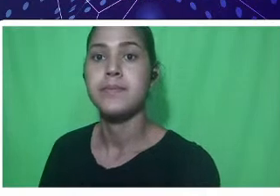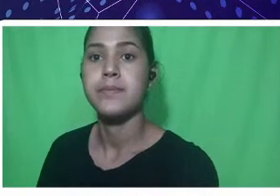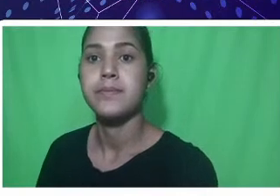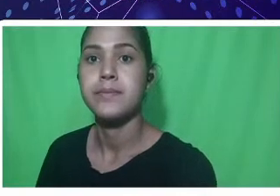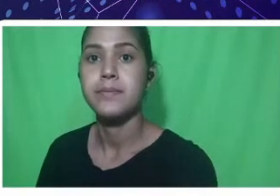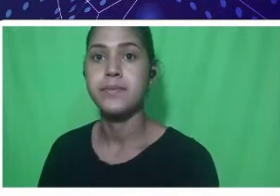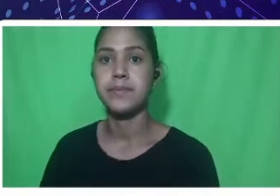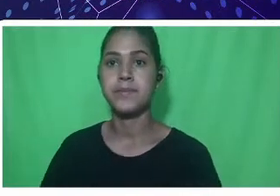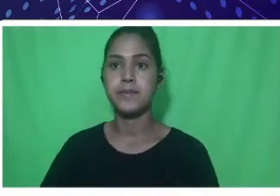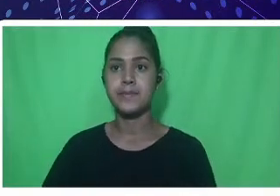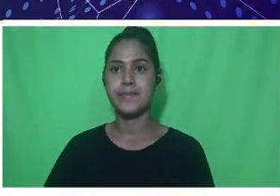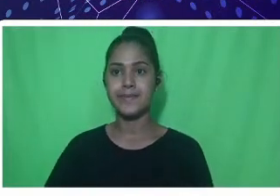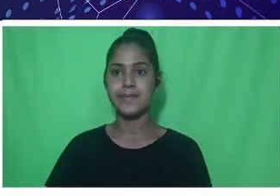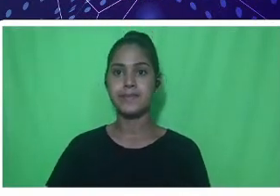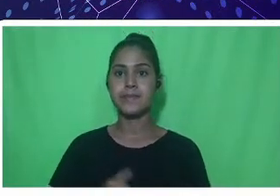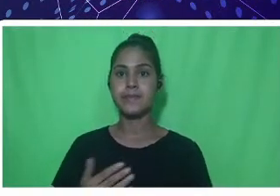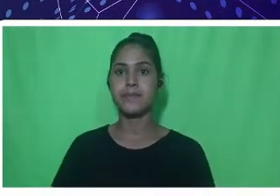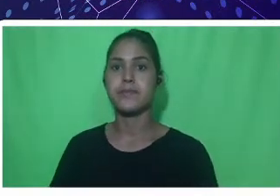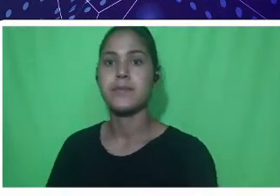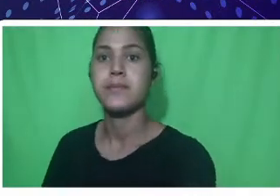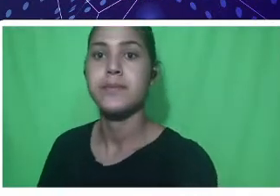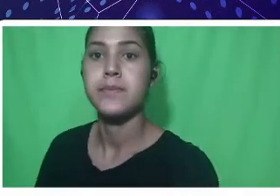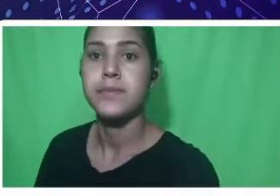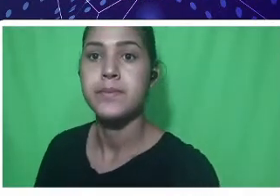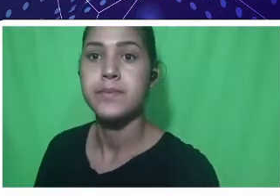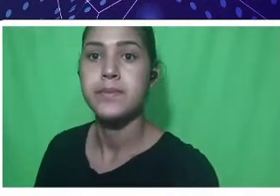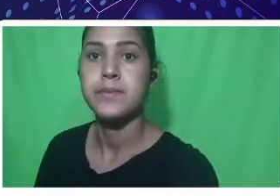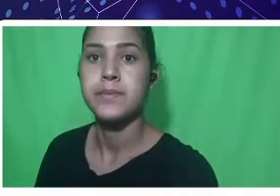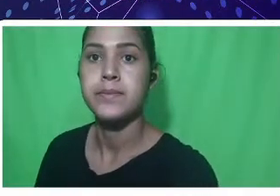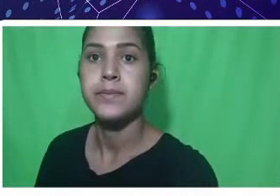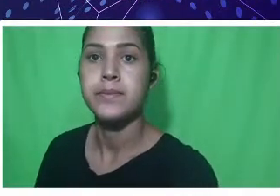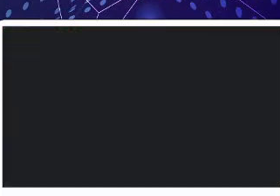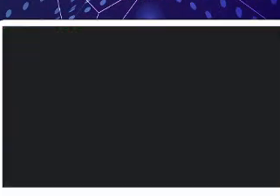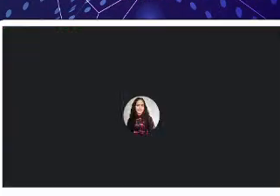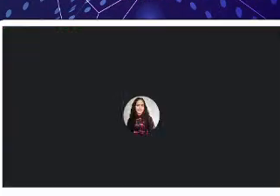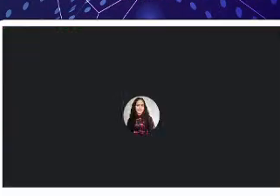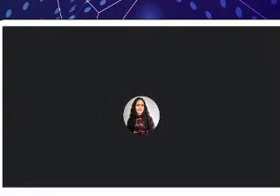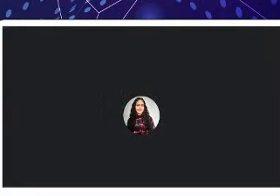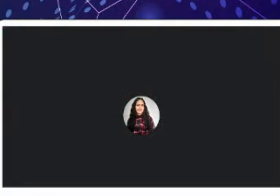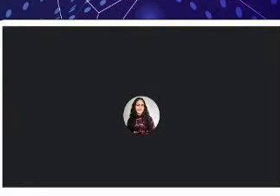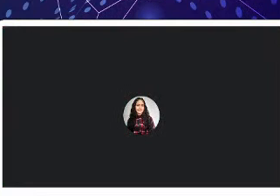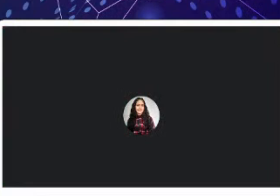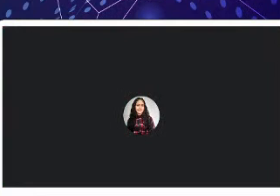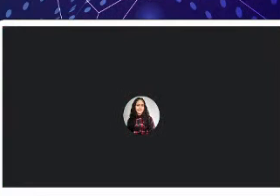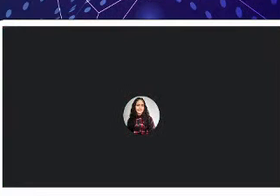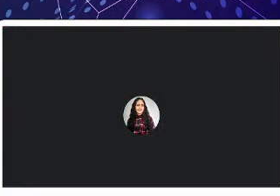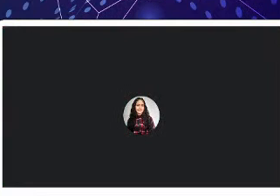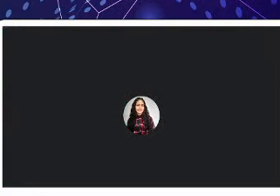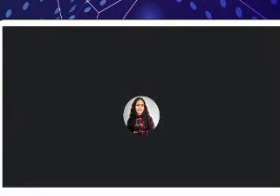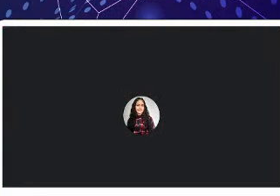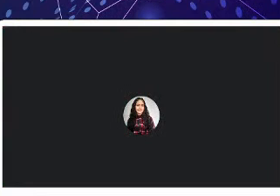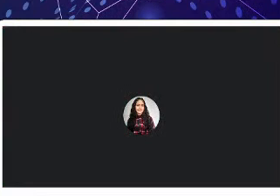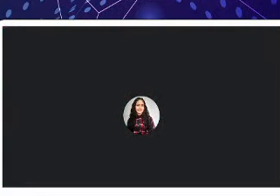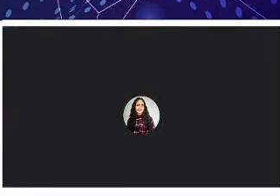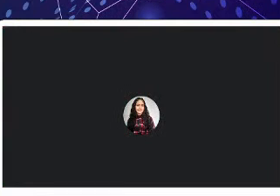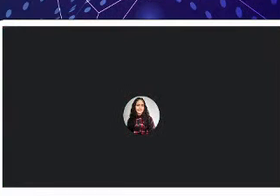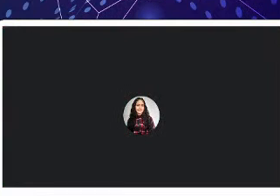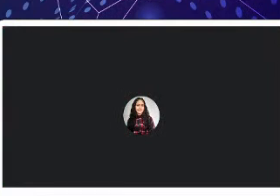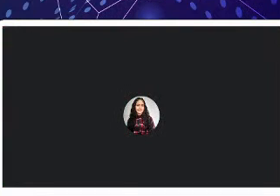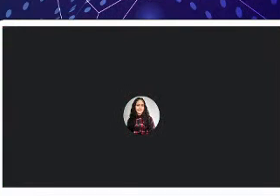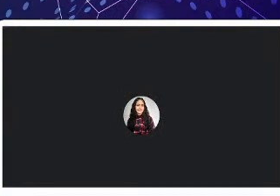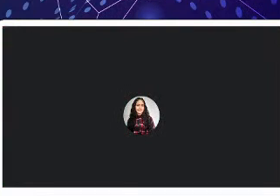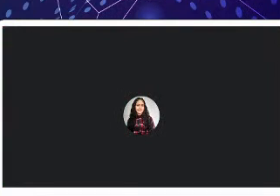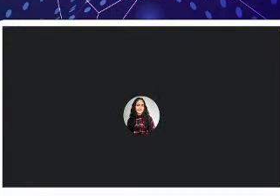a carga horária e possibilita ações como a Bruna colocou de pesquisa, de ensino e de extensão. Hoje, nós temos